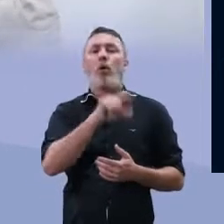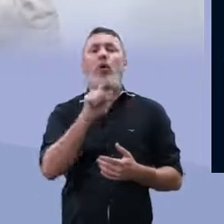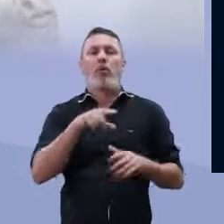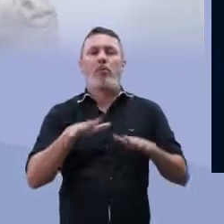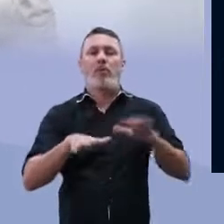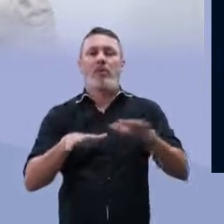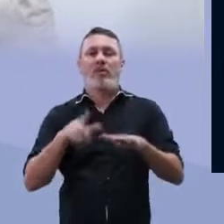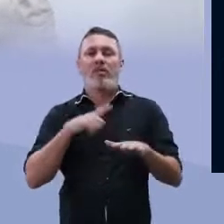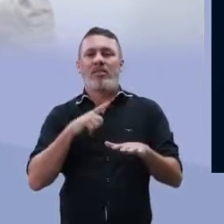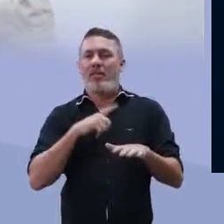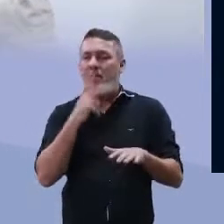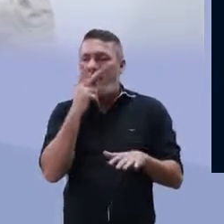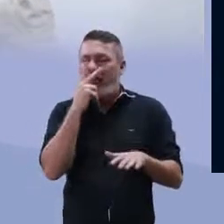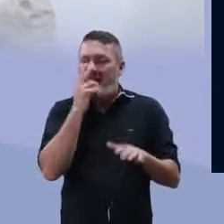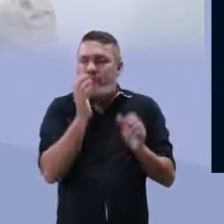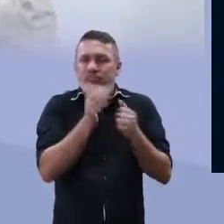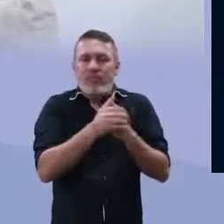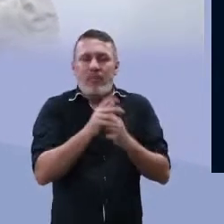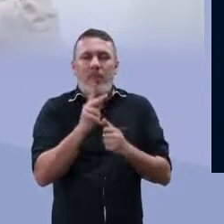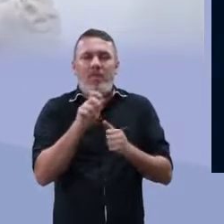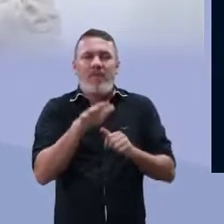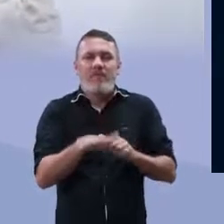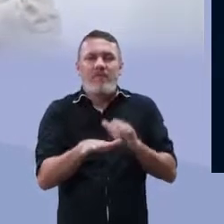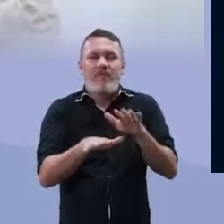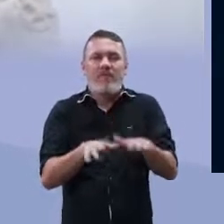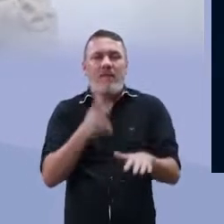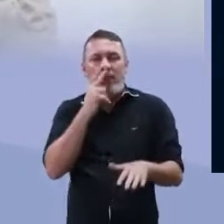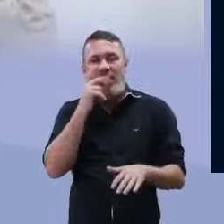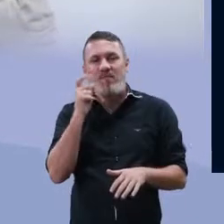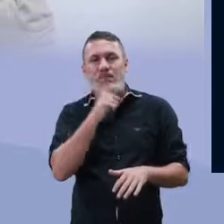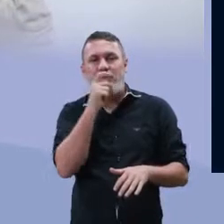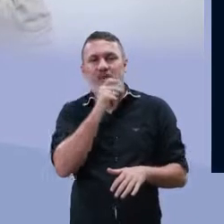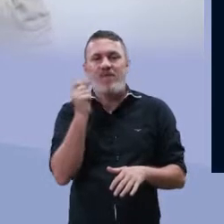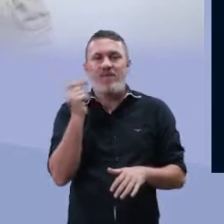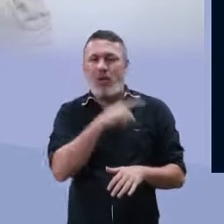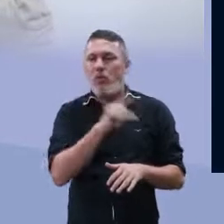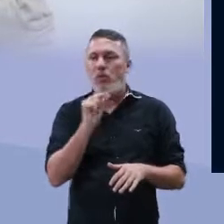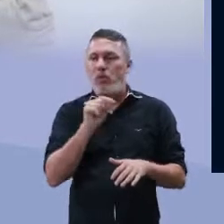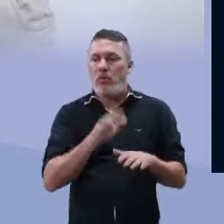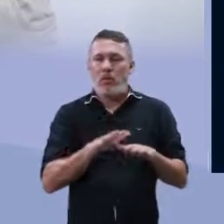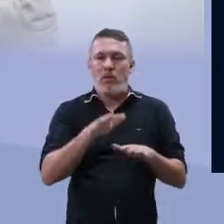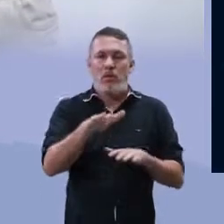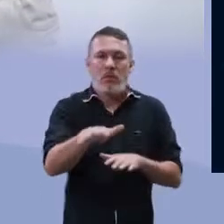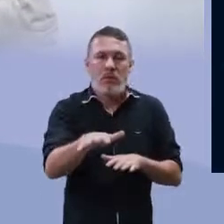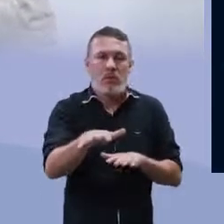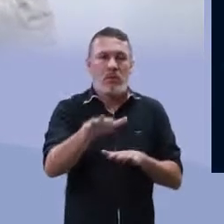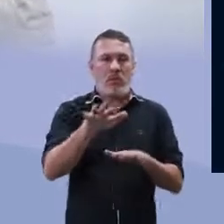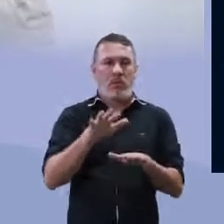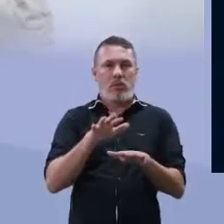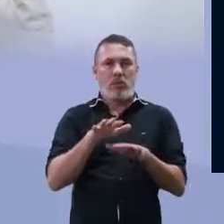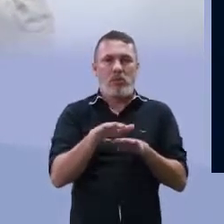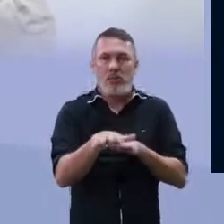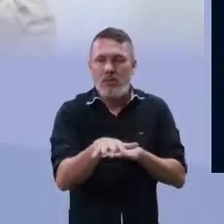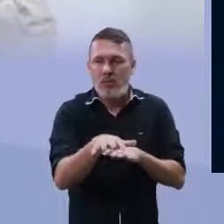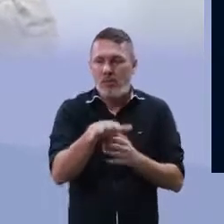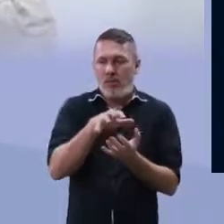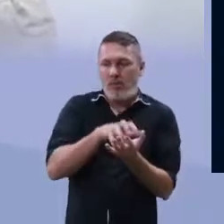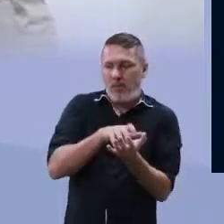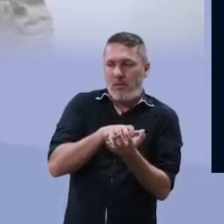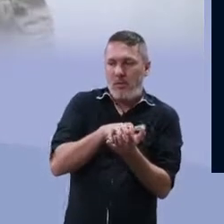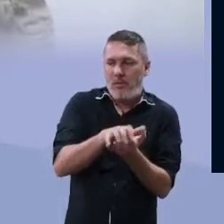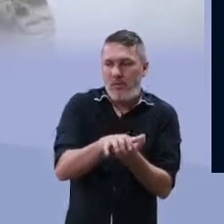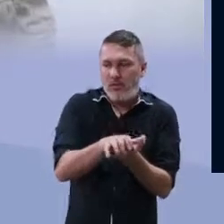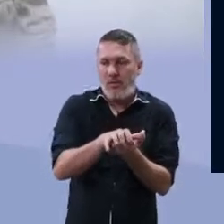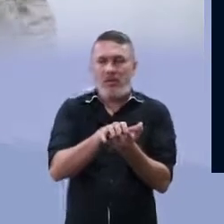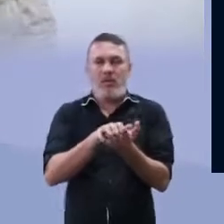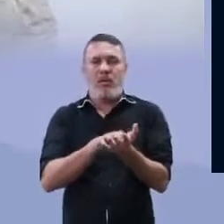emitem falsos pés. E por esses falsos pés, eles fazem movimentos ameboides. Eles jogam isso para frente e puxam